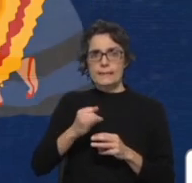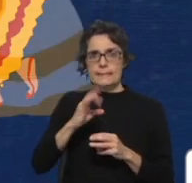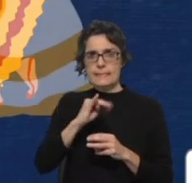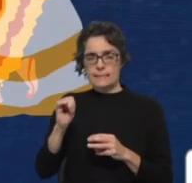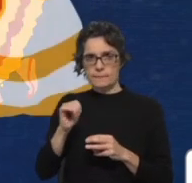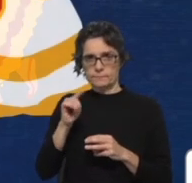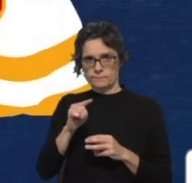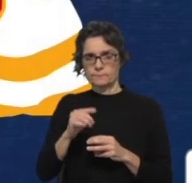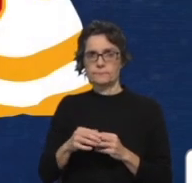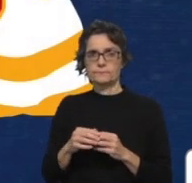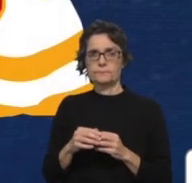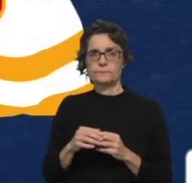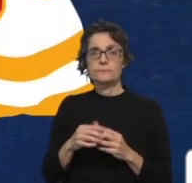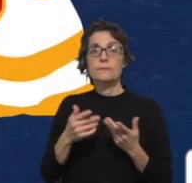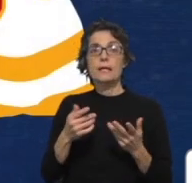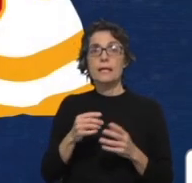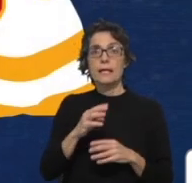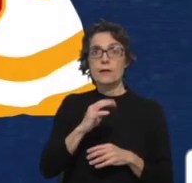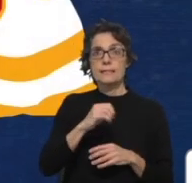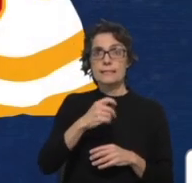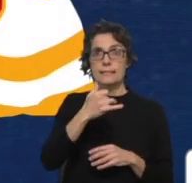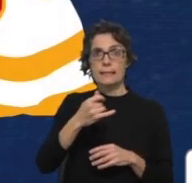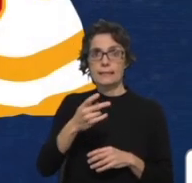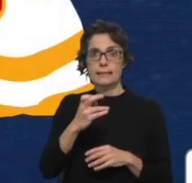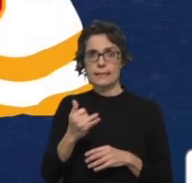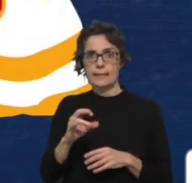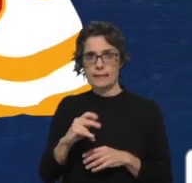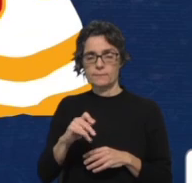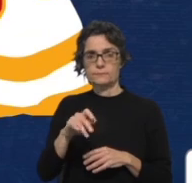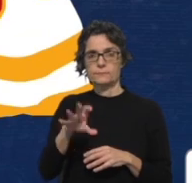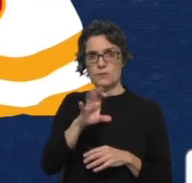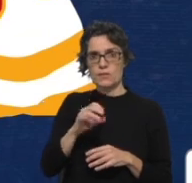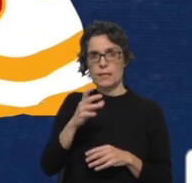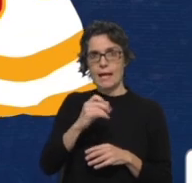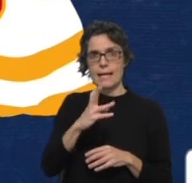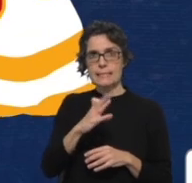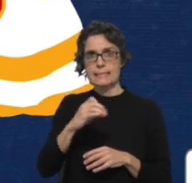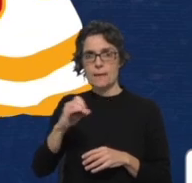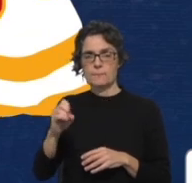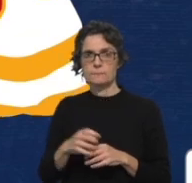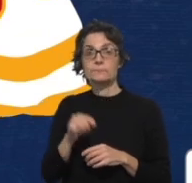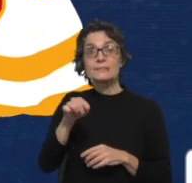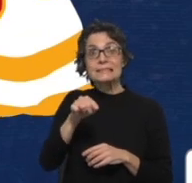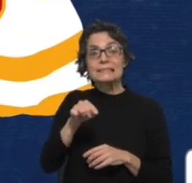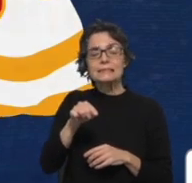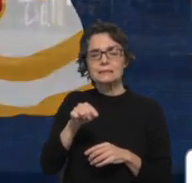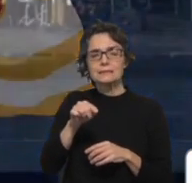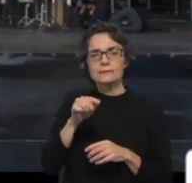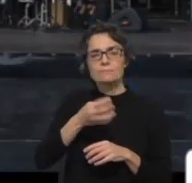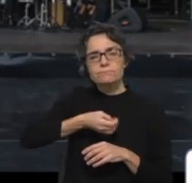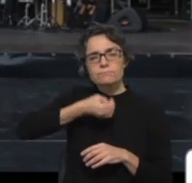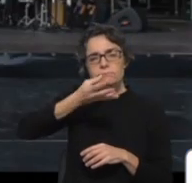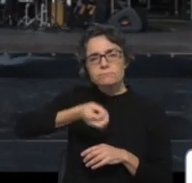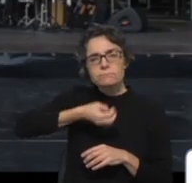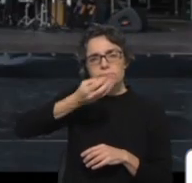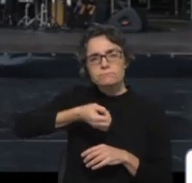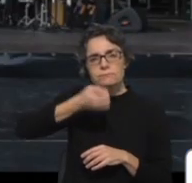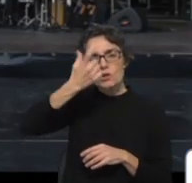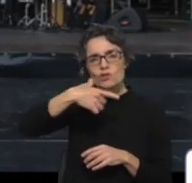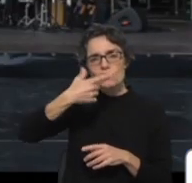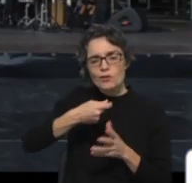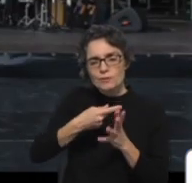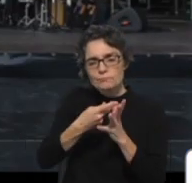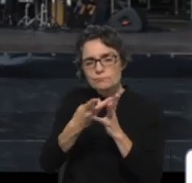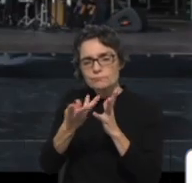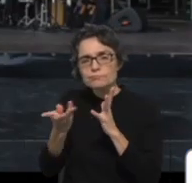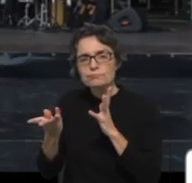Odisha, e o Satria, do estado de Assam. Contando e recontando as histórias dos Vedas, o